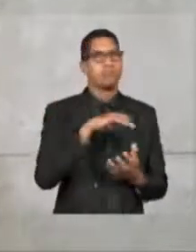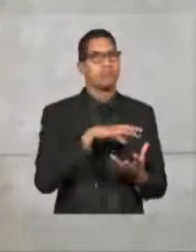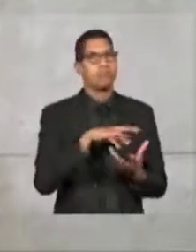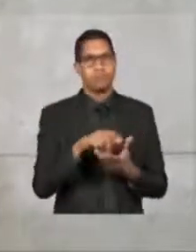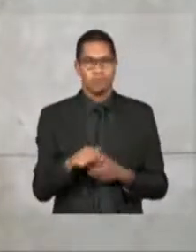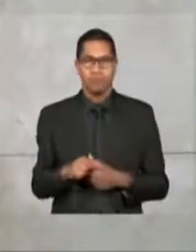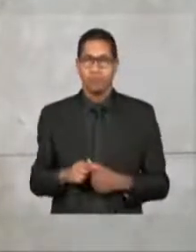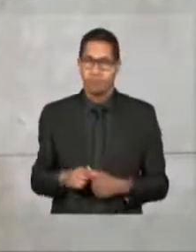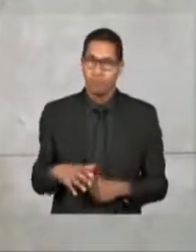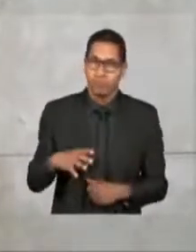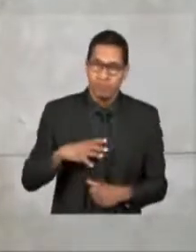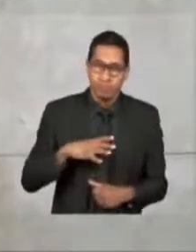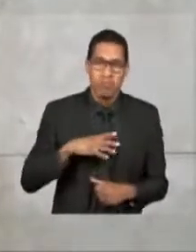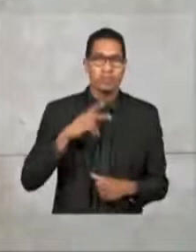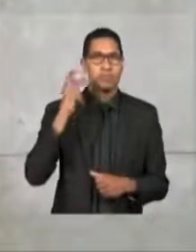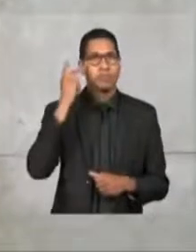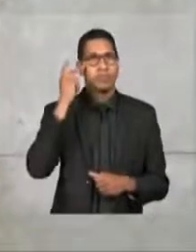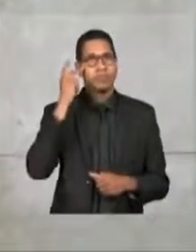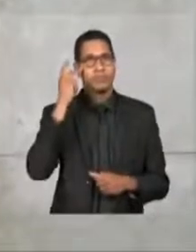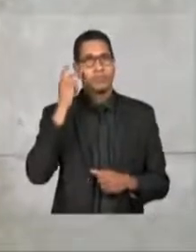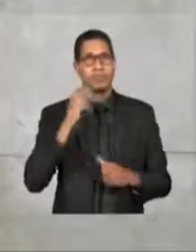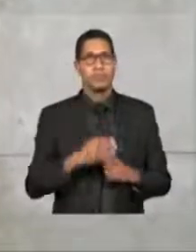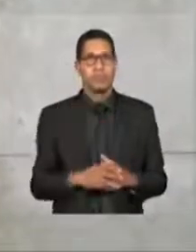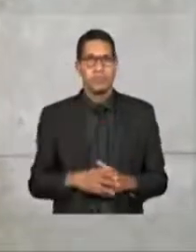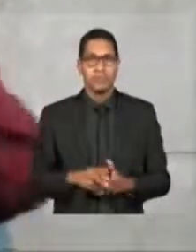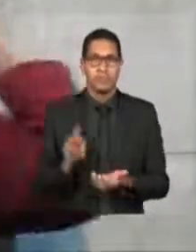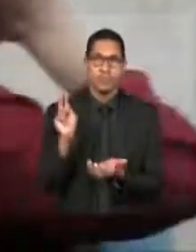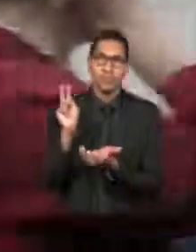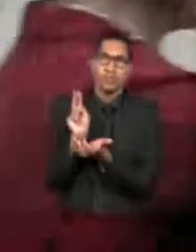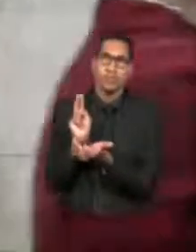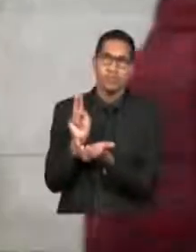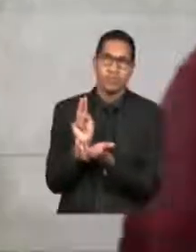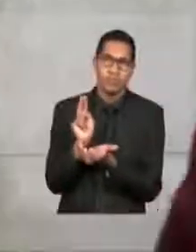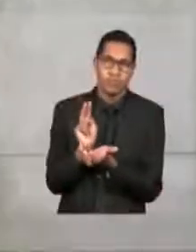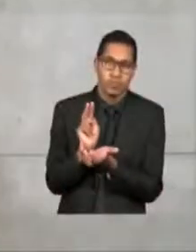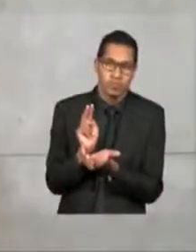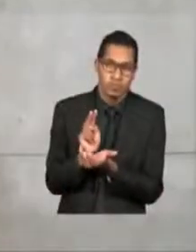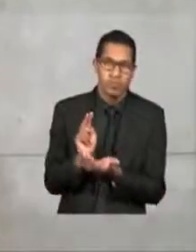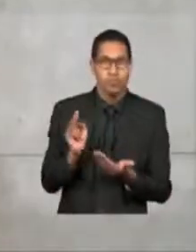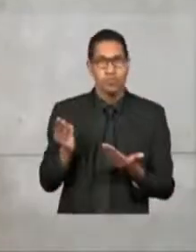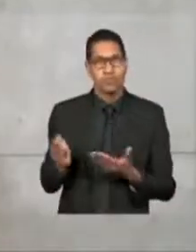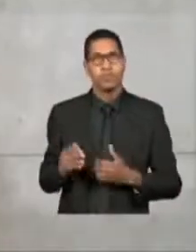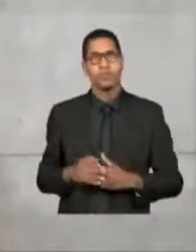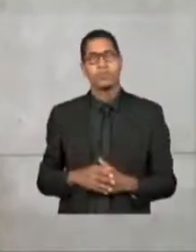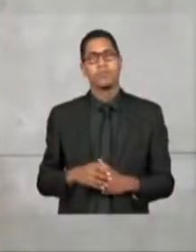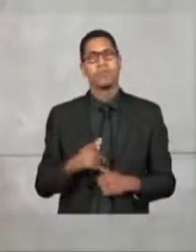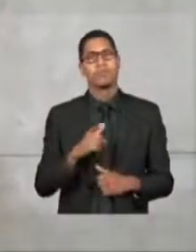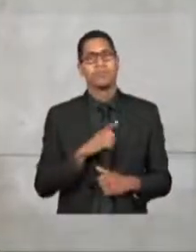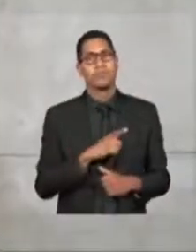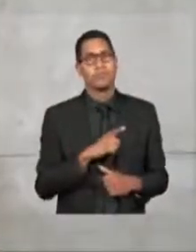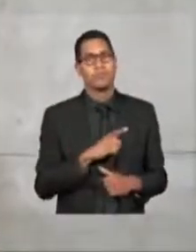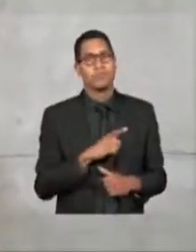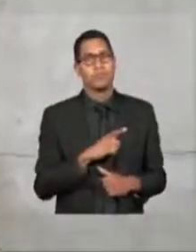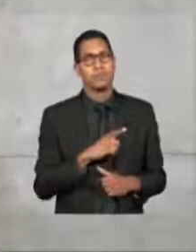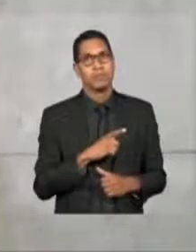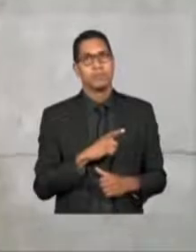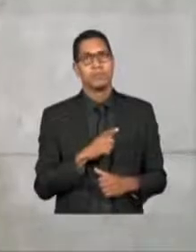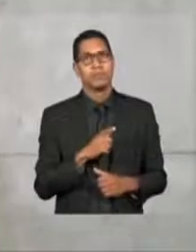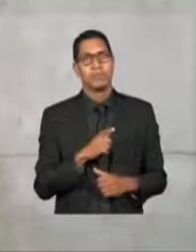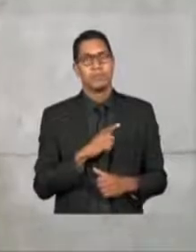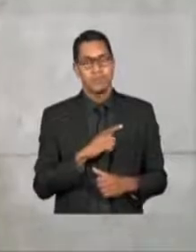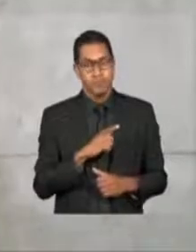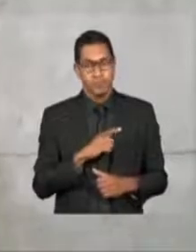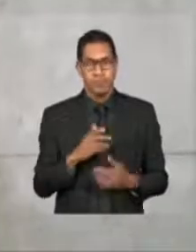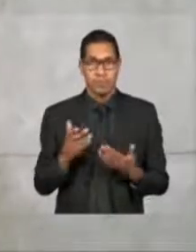da cidade de São Paulo, o conselheiro tutelar, foi tão